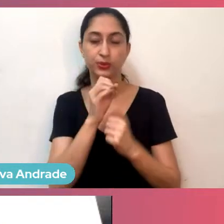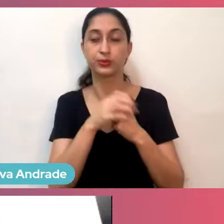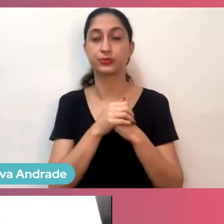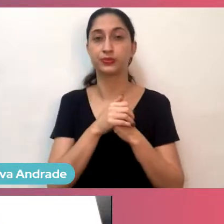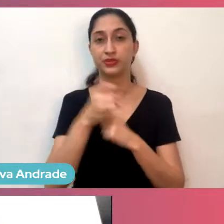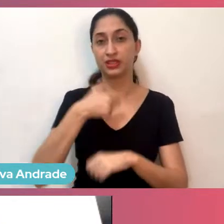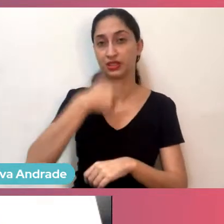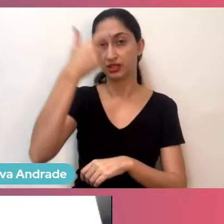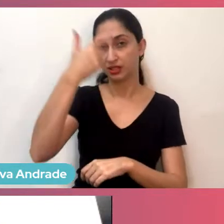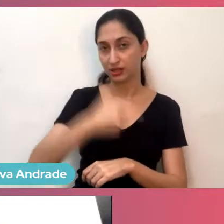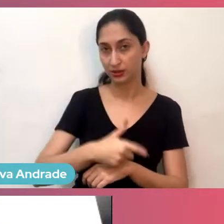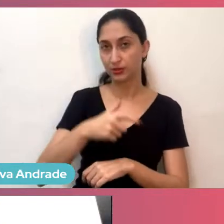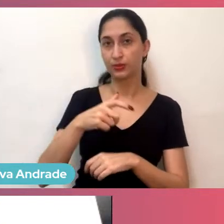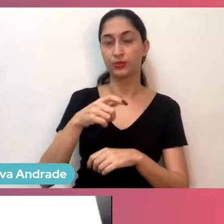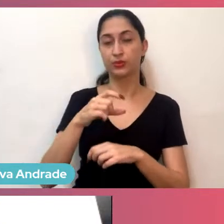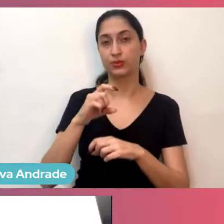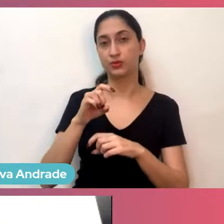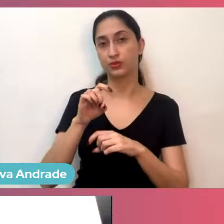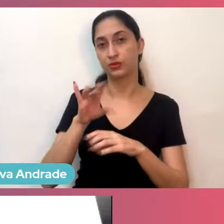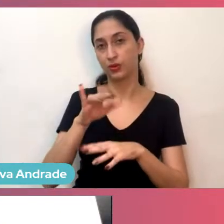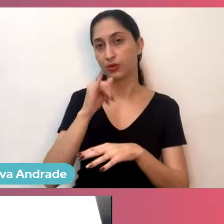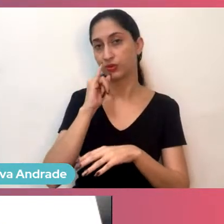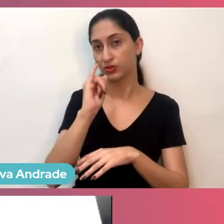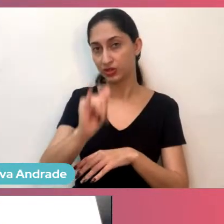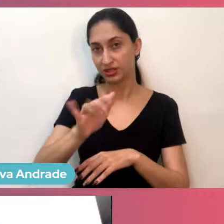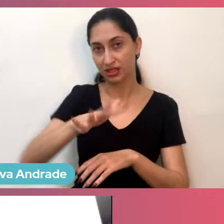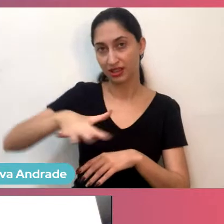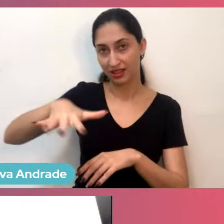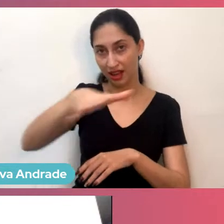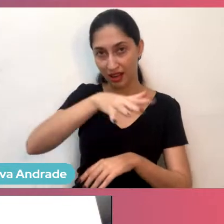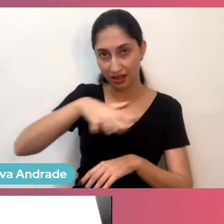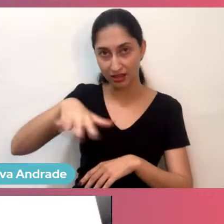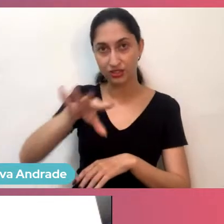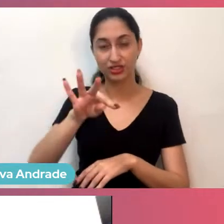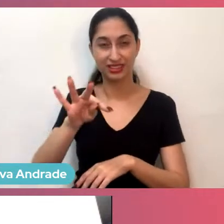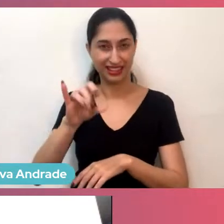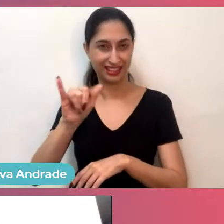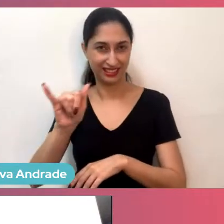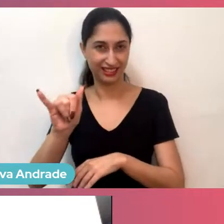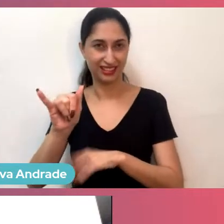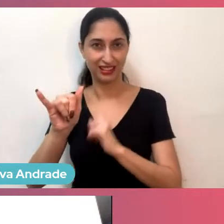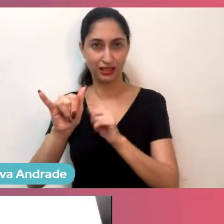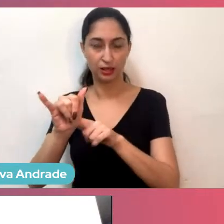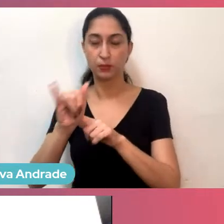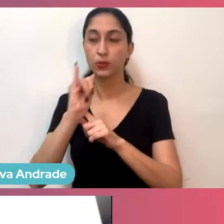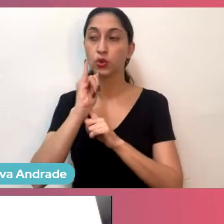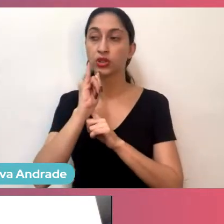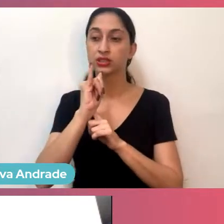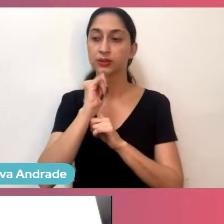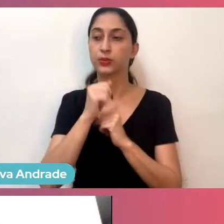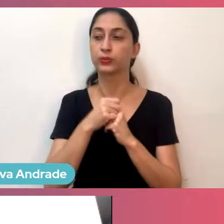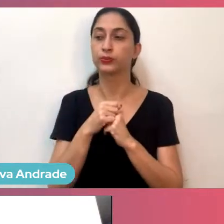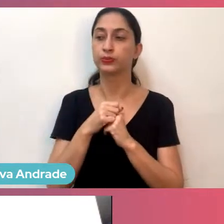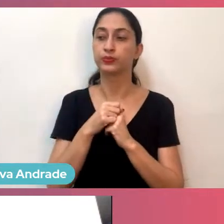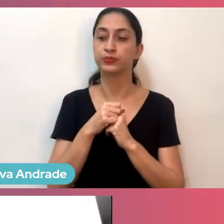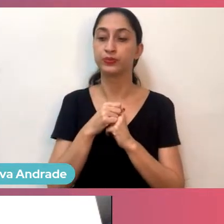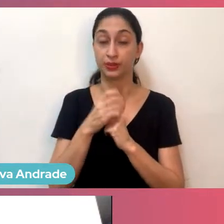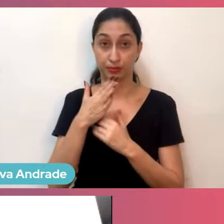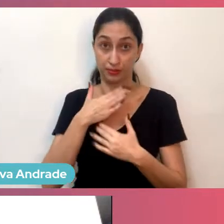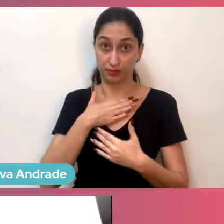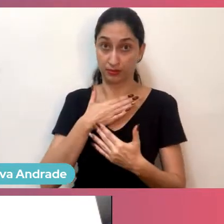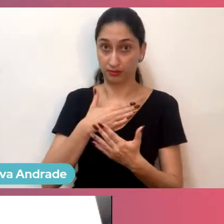estou dando um give back para o nosso ecossistema de TI aqui, porque eu fui, no começo, né, da minha jornada